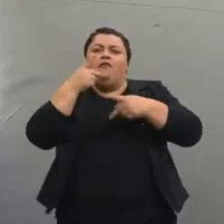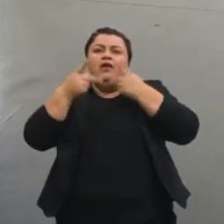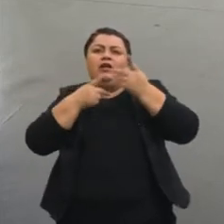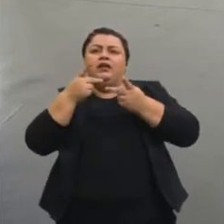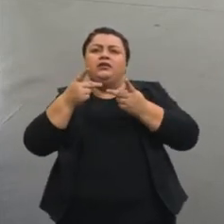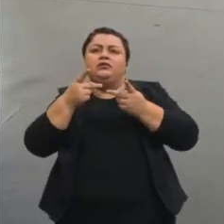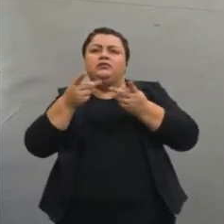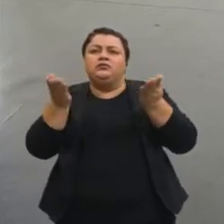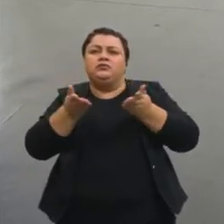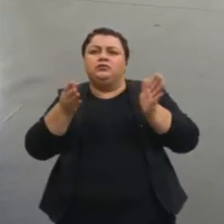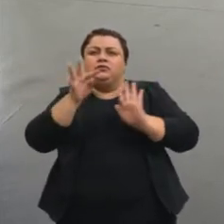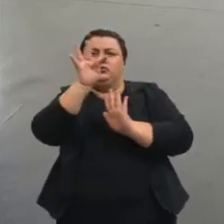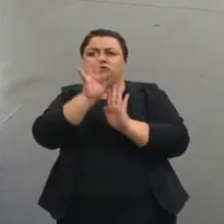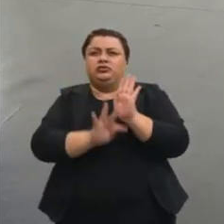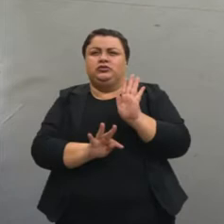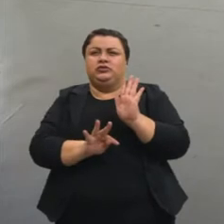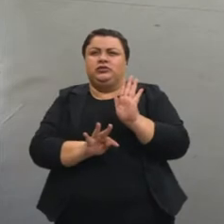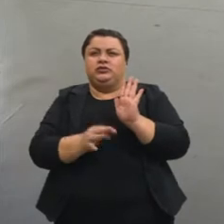texto,